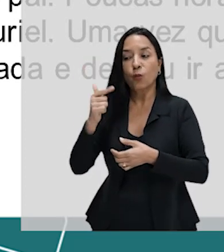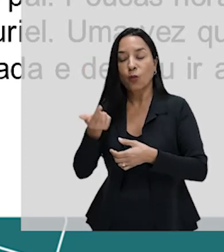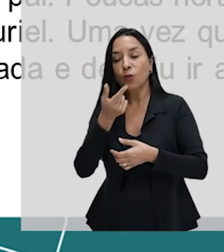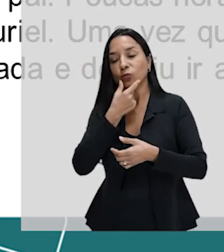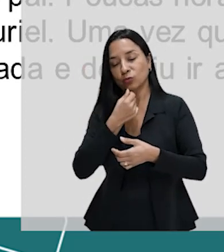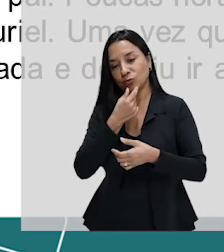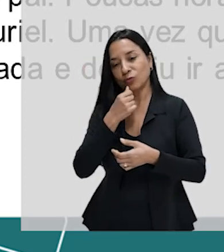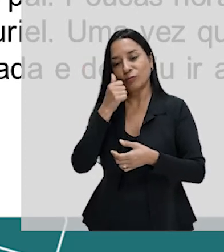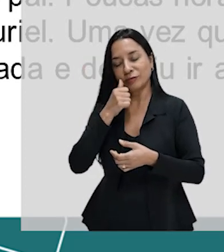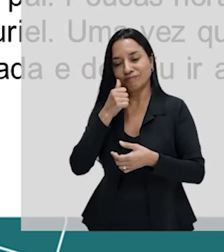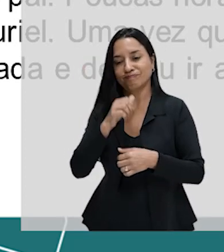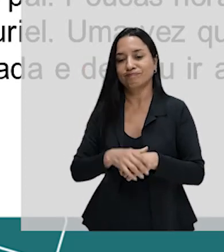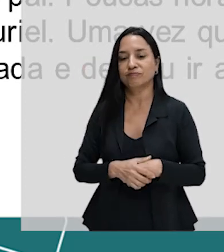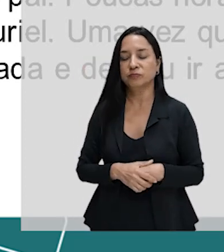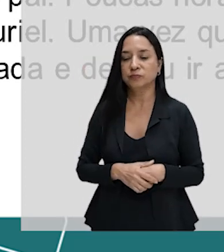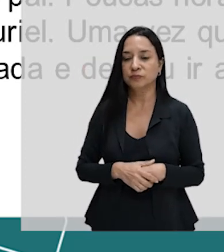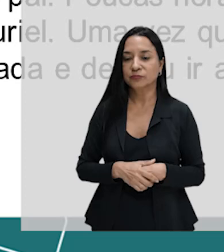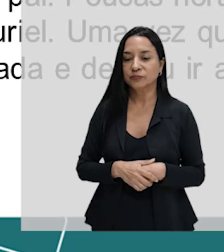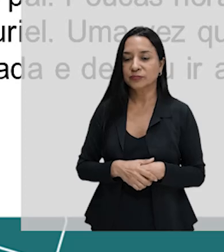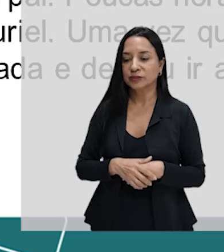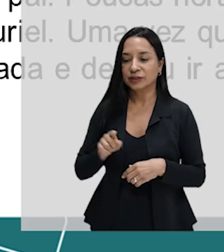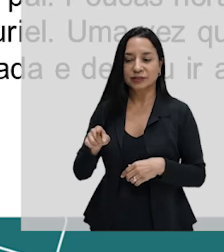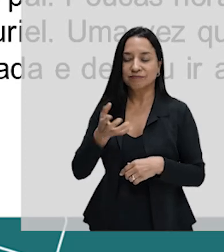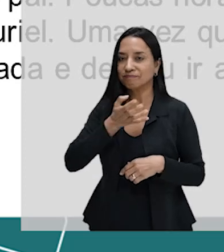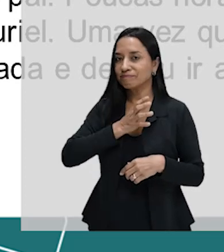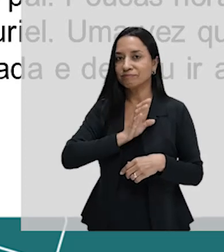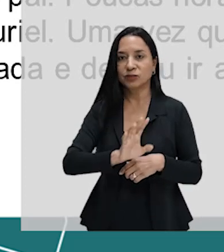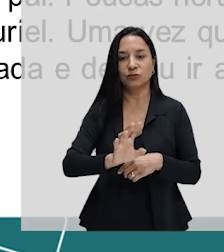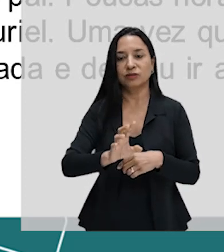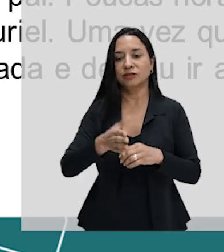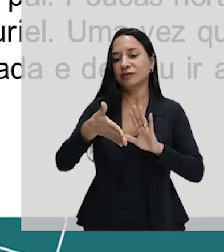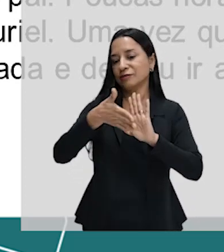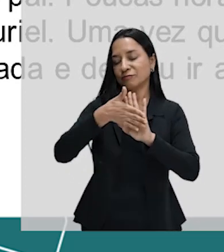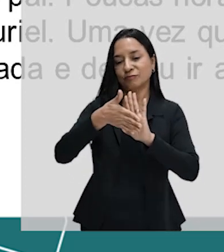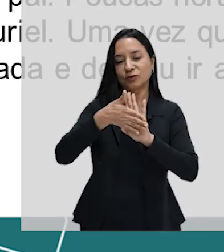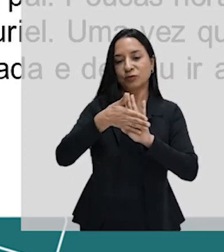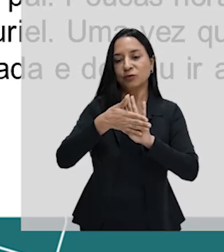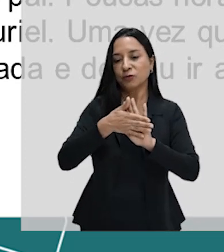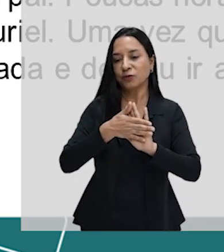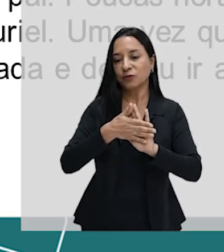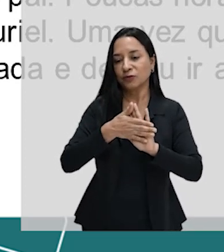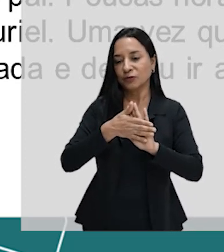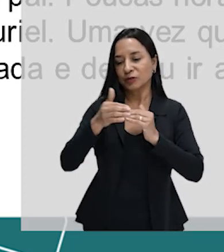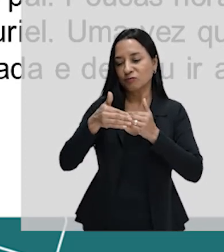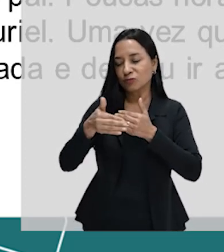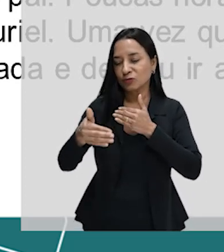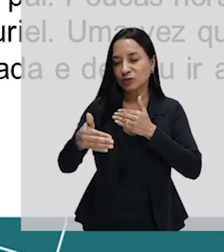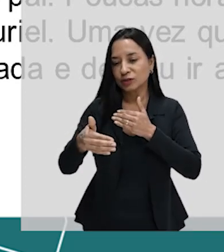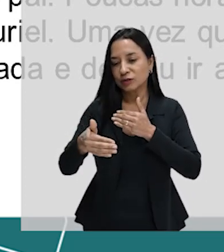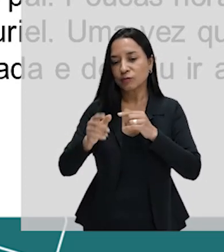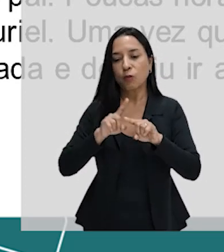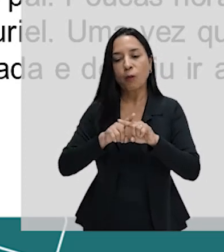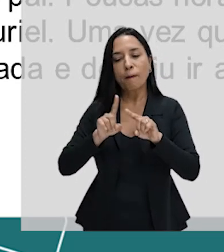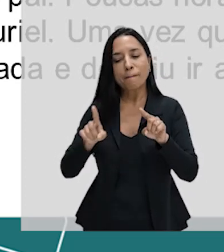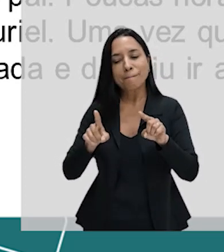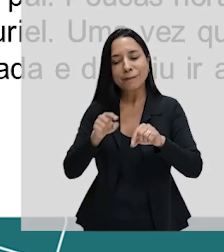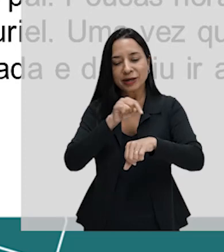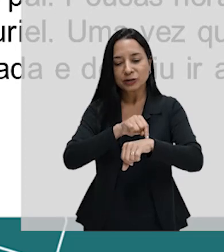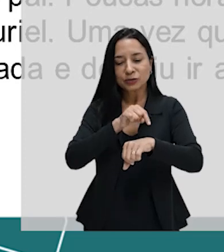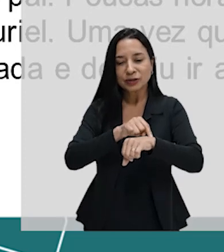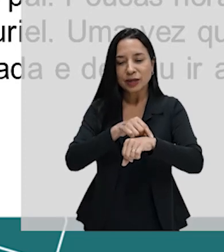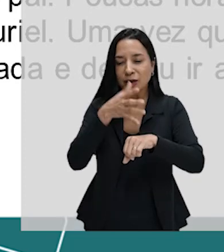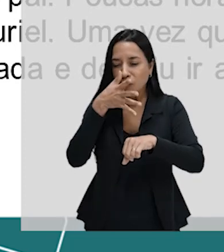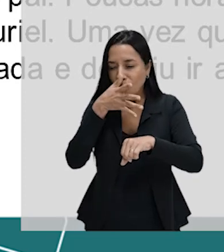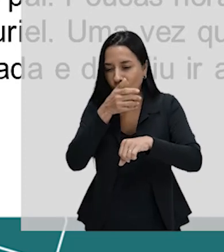Ela recusou esta proposta durante muito tempo. Contudo, com o prazo dado a Diego em vias de